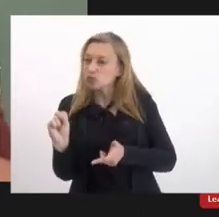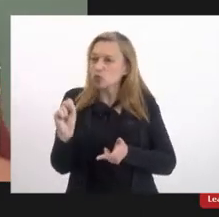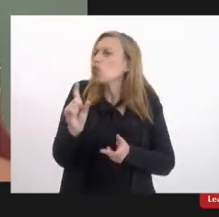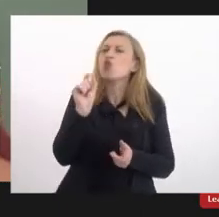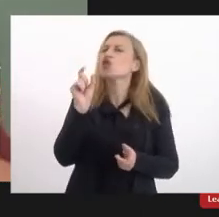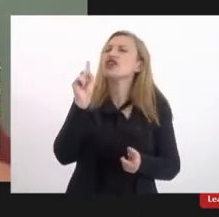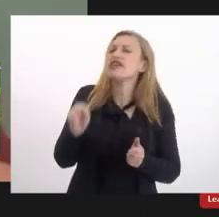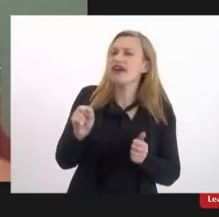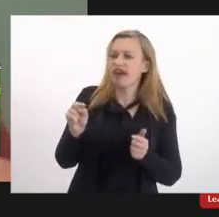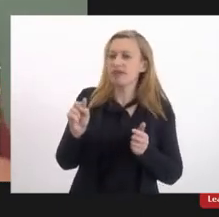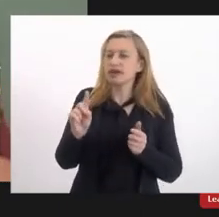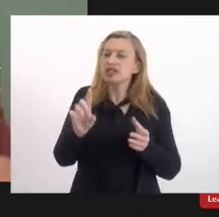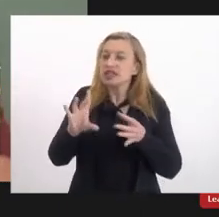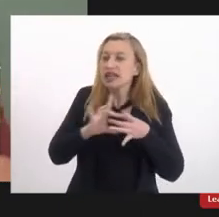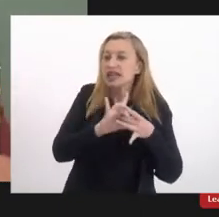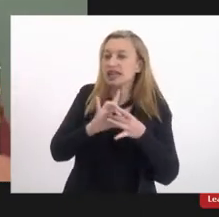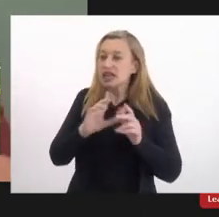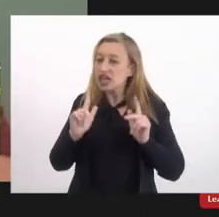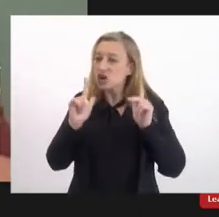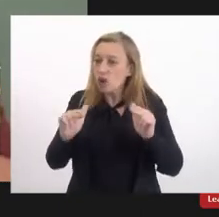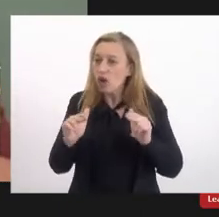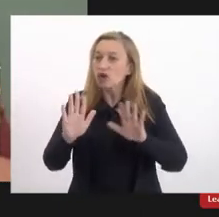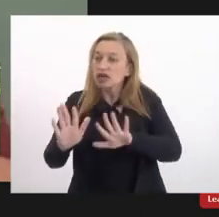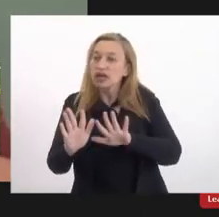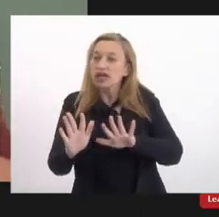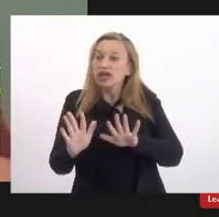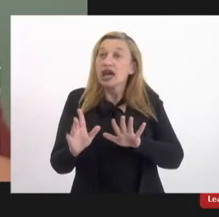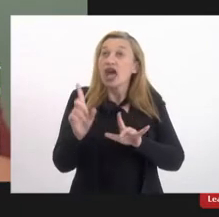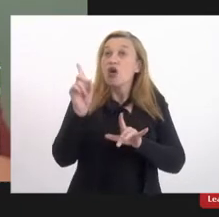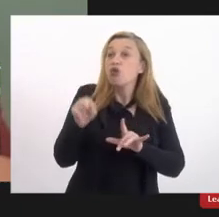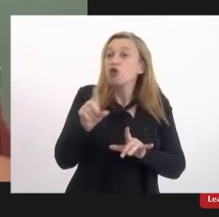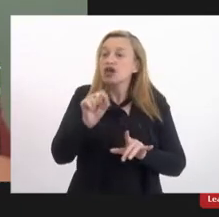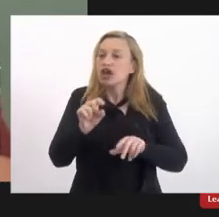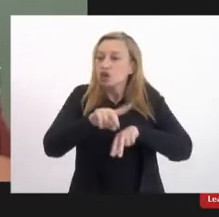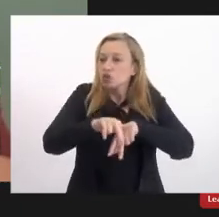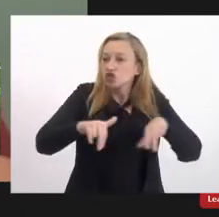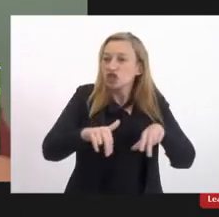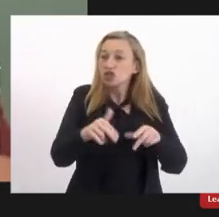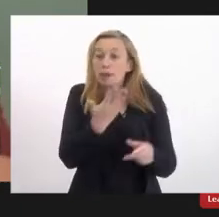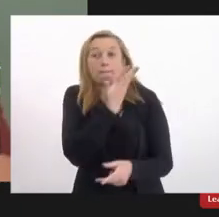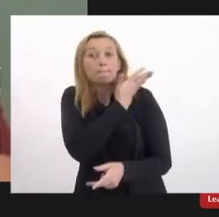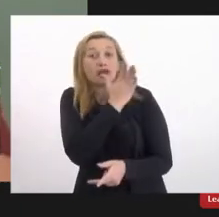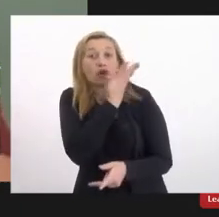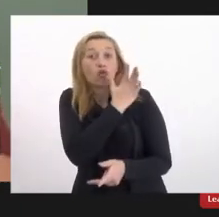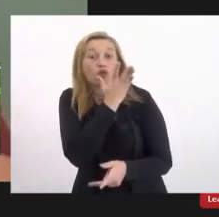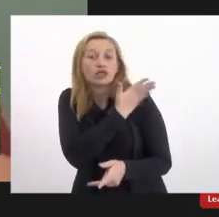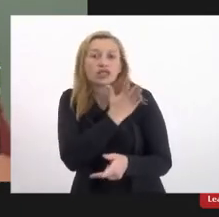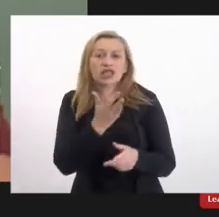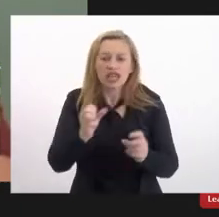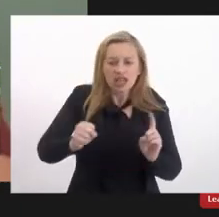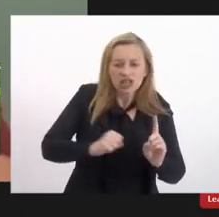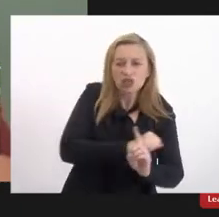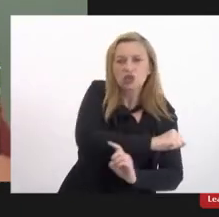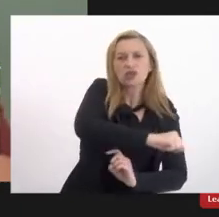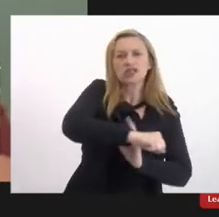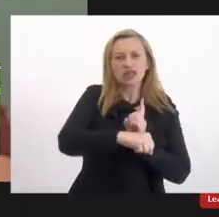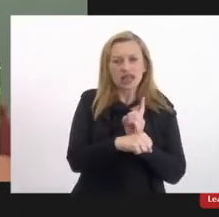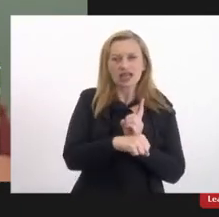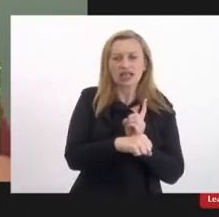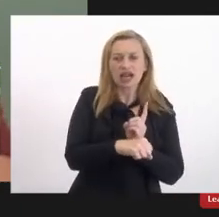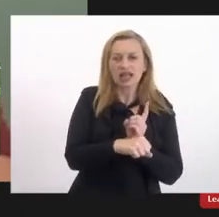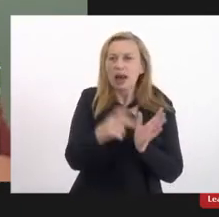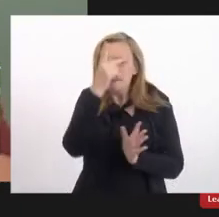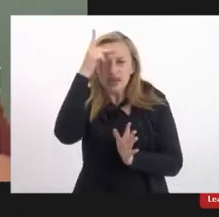estar na mesma sintonia. O capacitismo é uma espécie do gênero preconceito que a sociedade atribui à